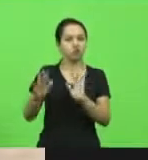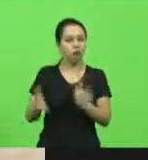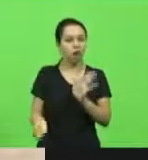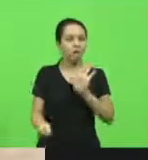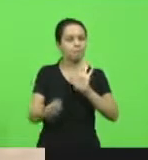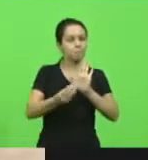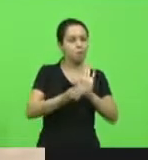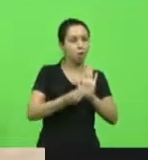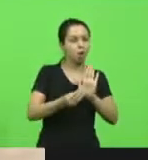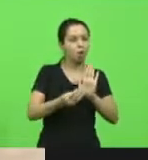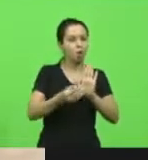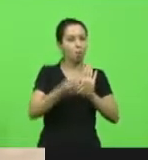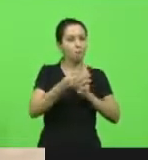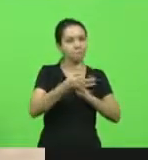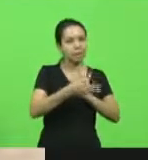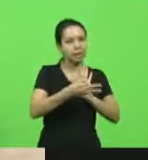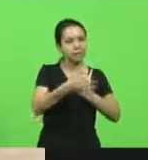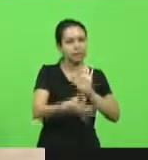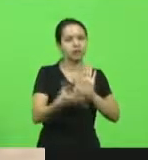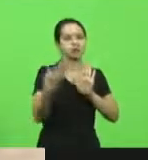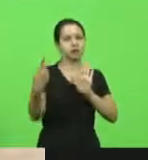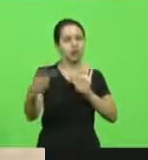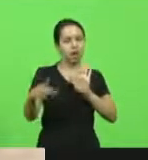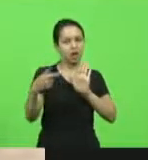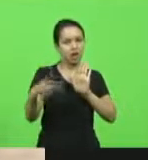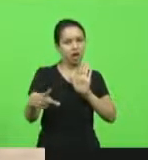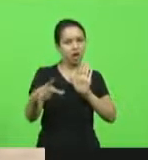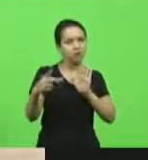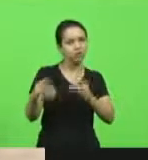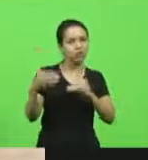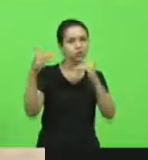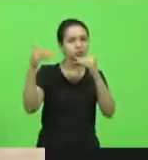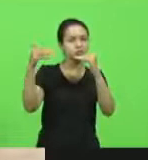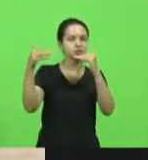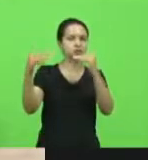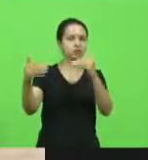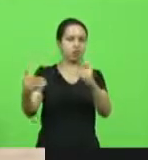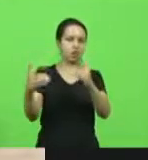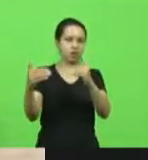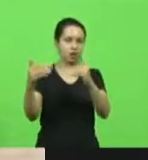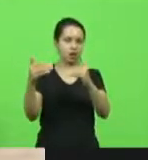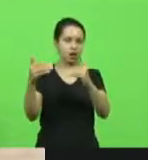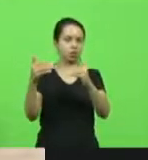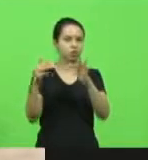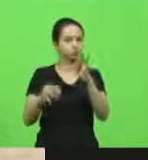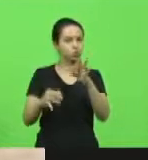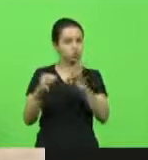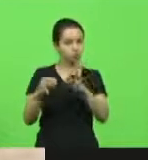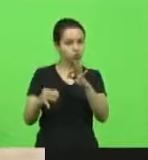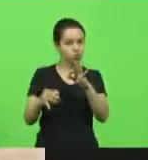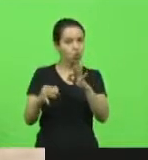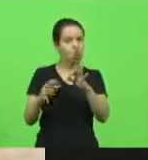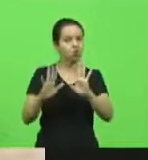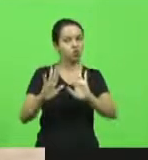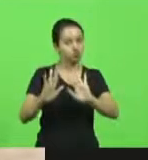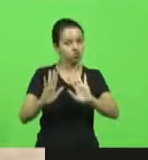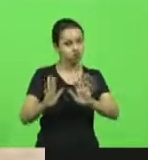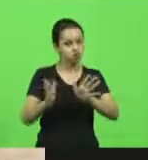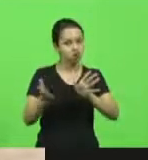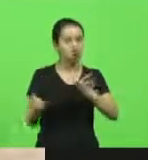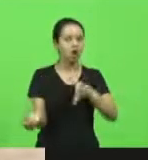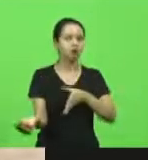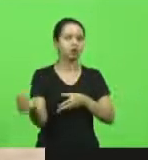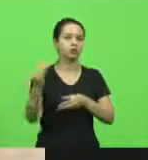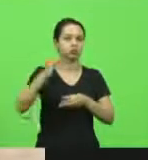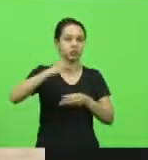parecer do Supremo Tribunal de Justiça, elas também estão dentro. Então, portanto, essa foi uma